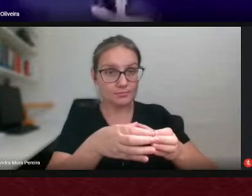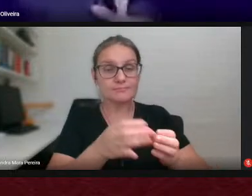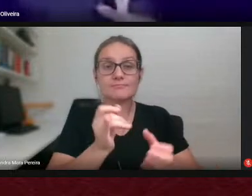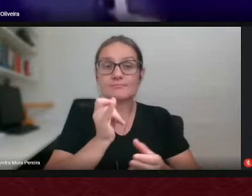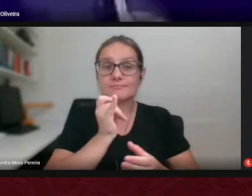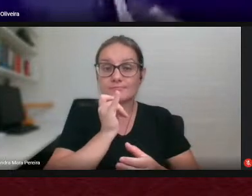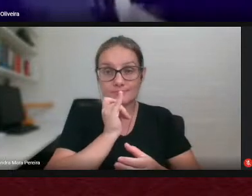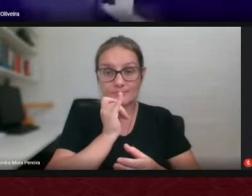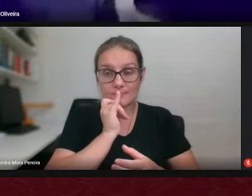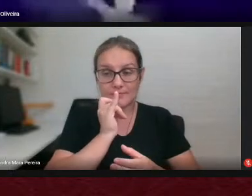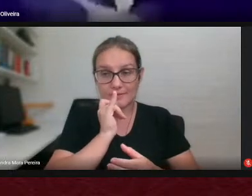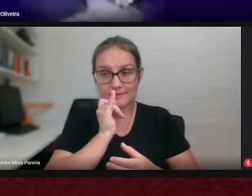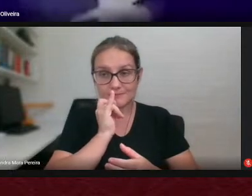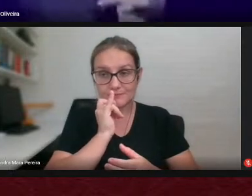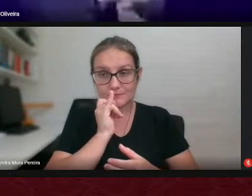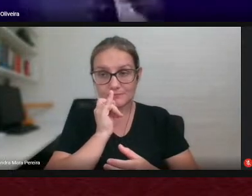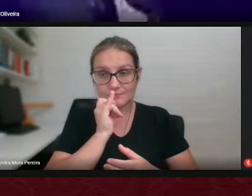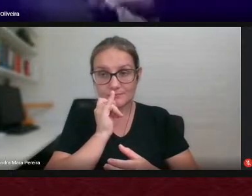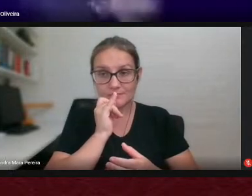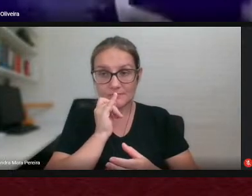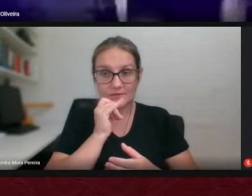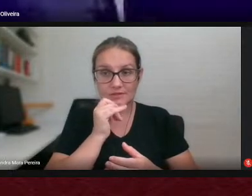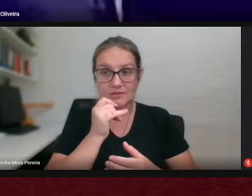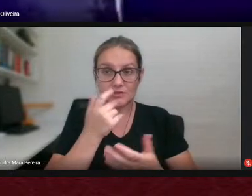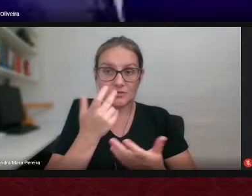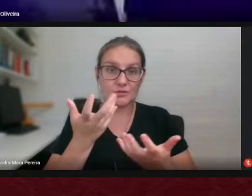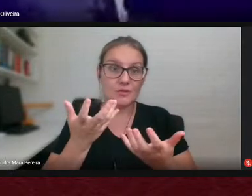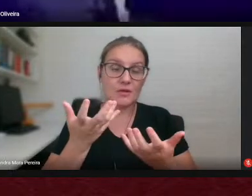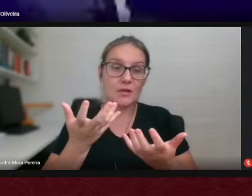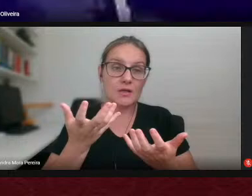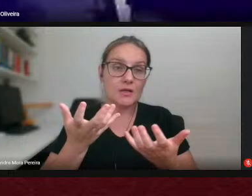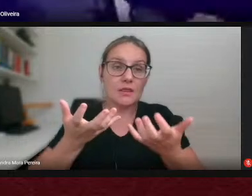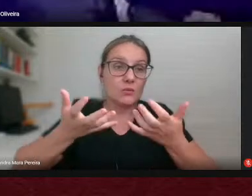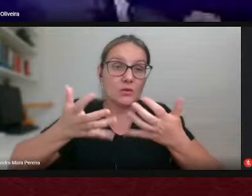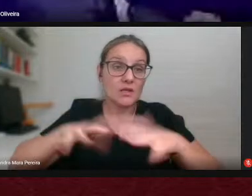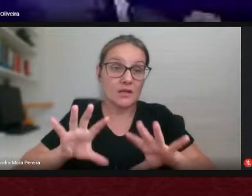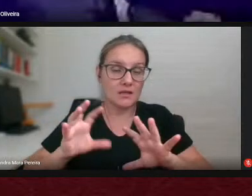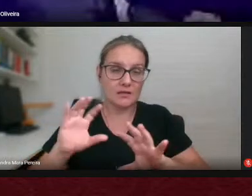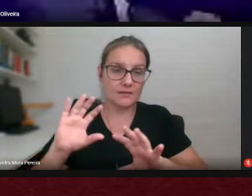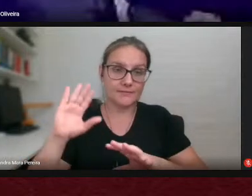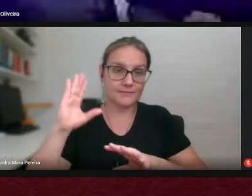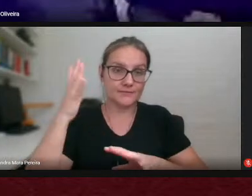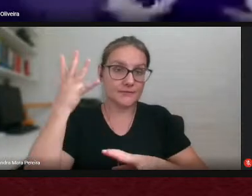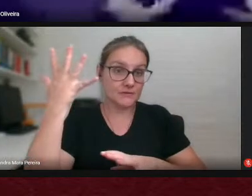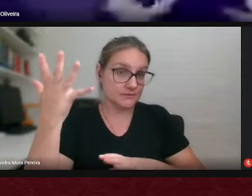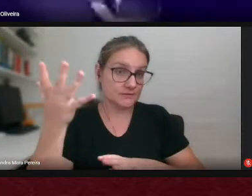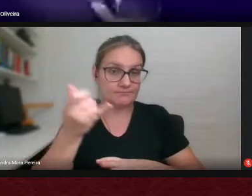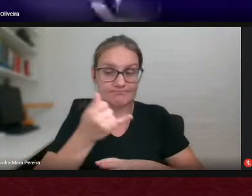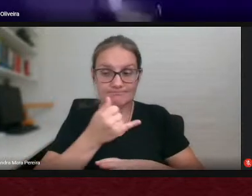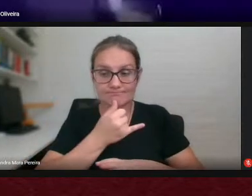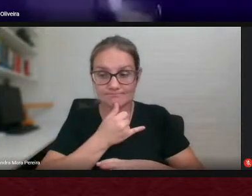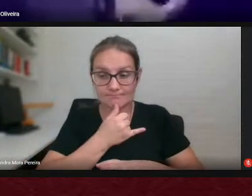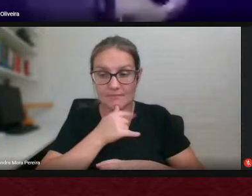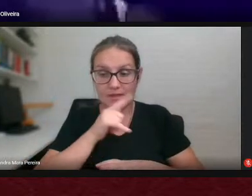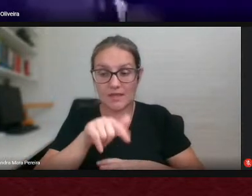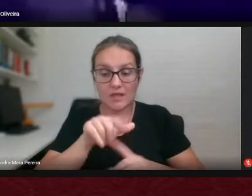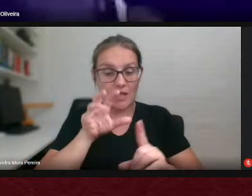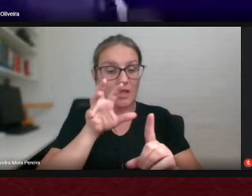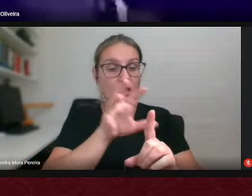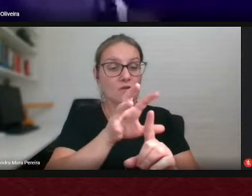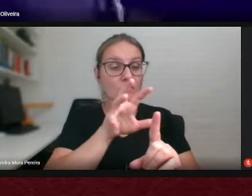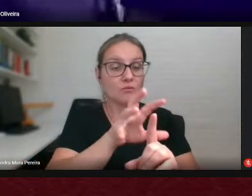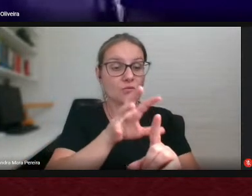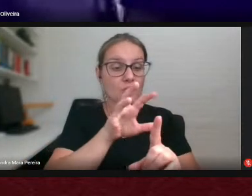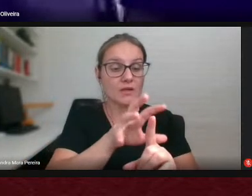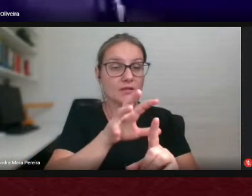disso que a gente não esperava que acontecesse de maneira tão trágica né é a influência das mídias nas eleições